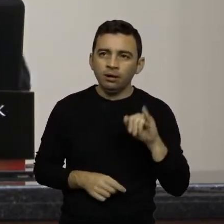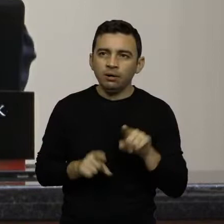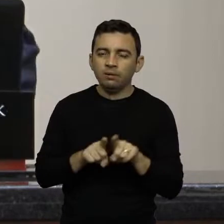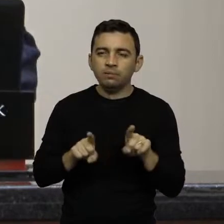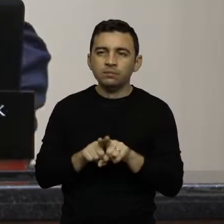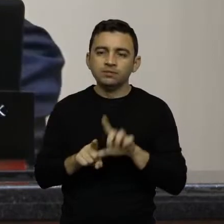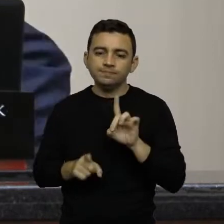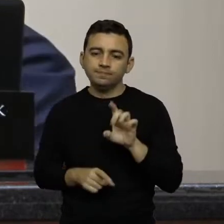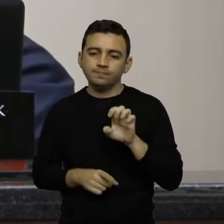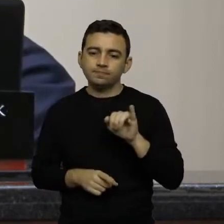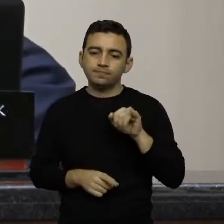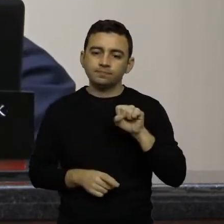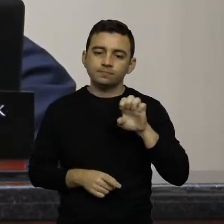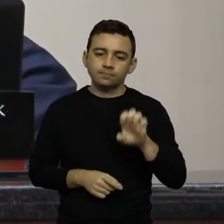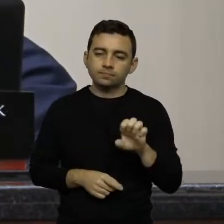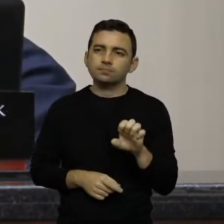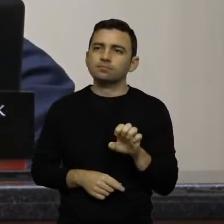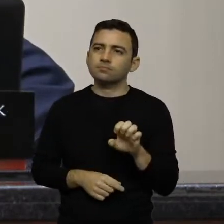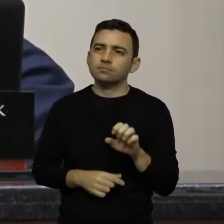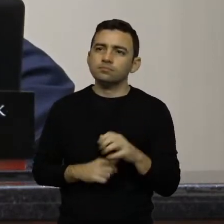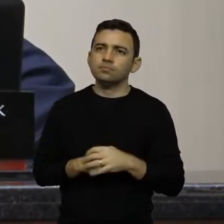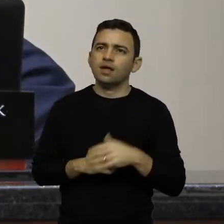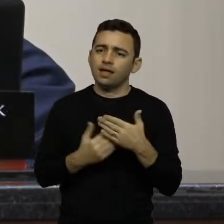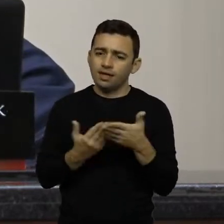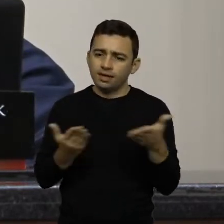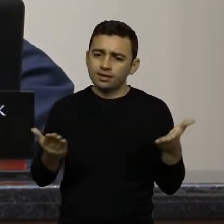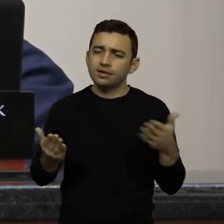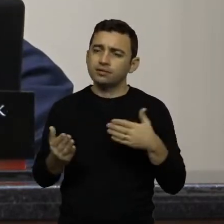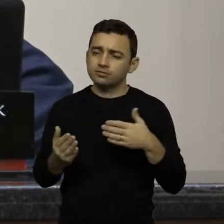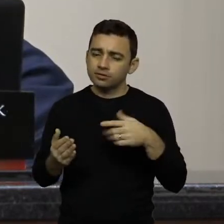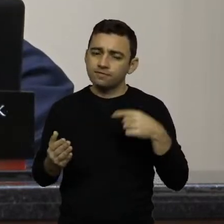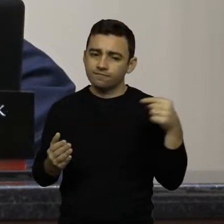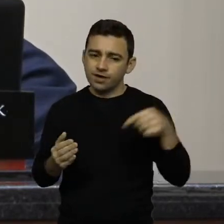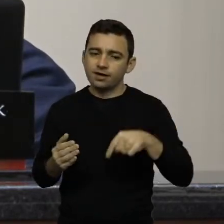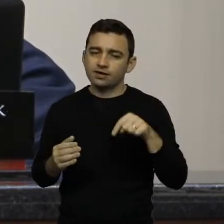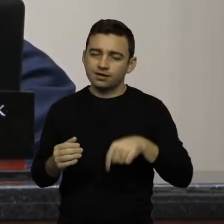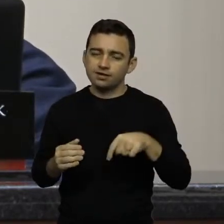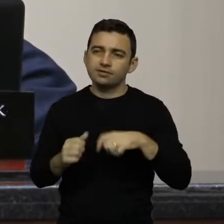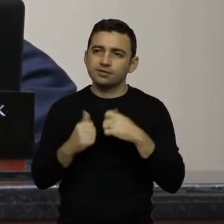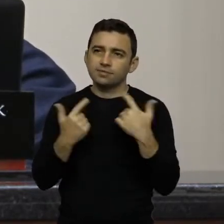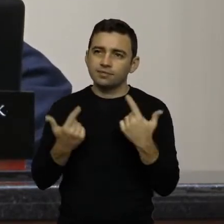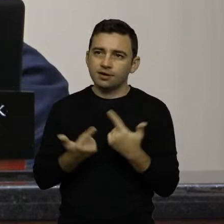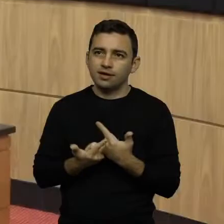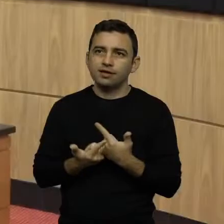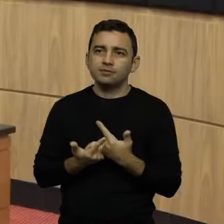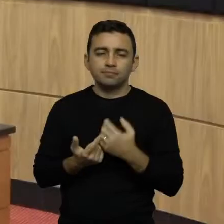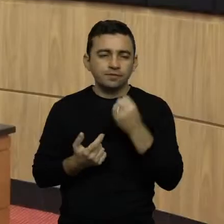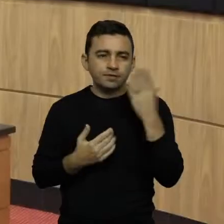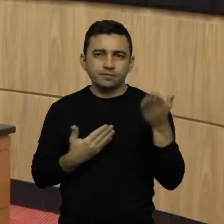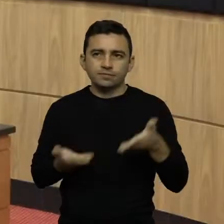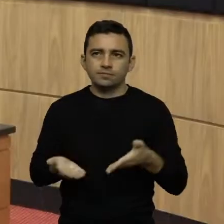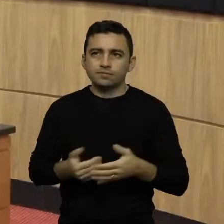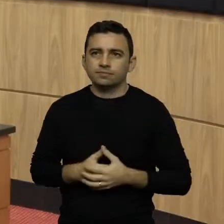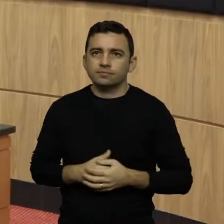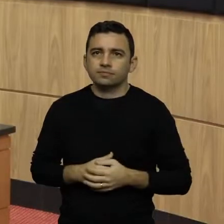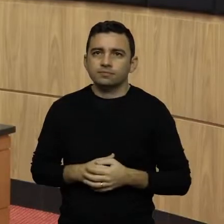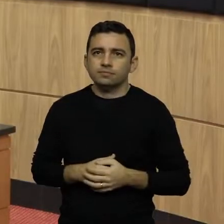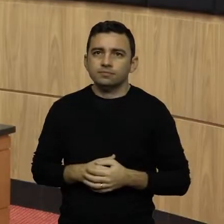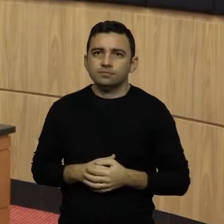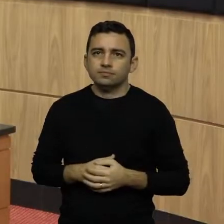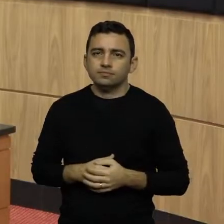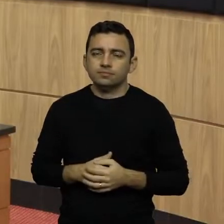que estão na nossa casa com projetos para o município. Sejam bem-vindos. Obrigado, presidente.